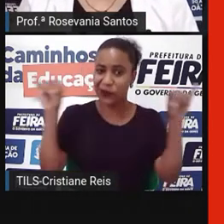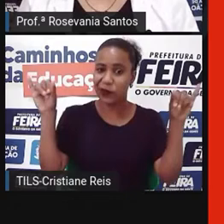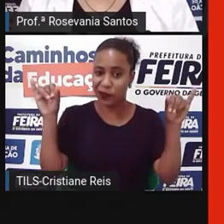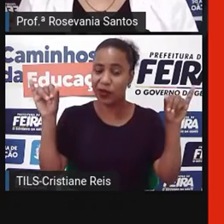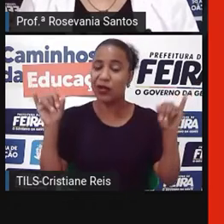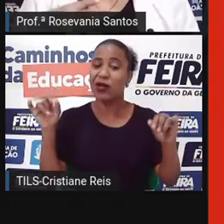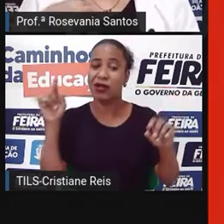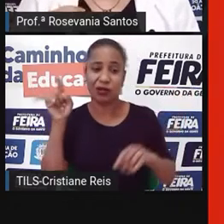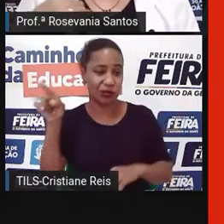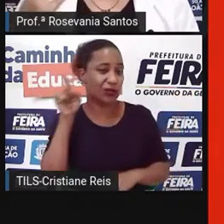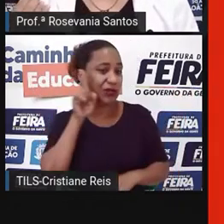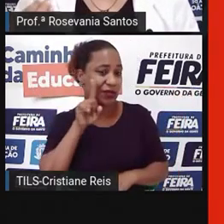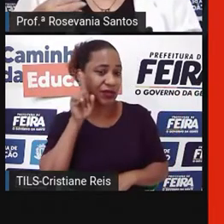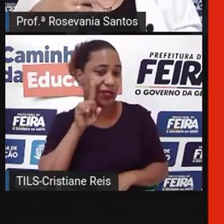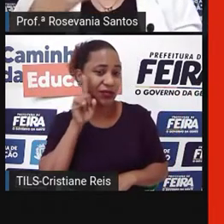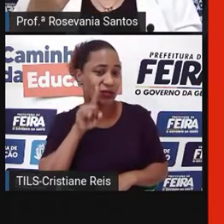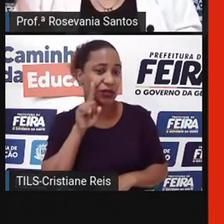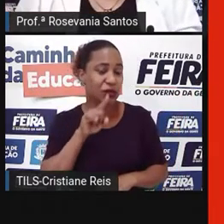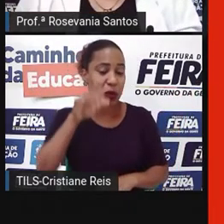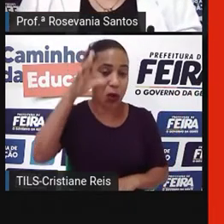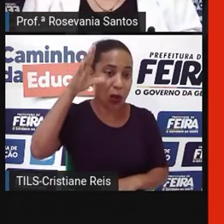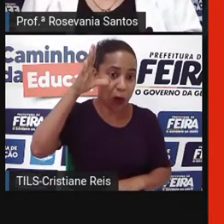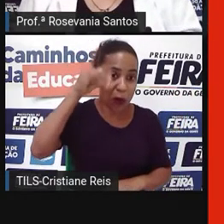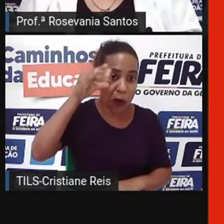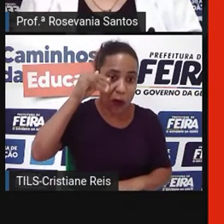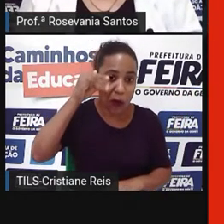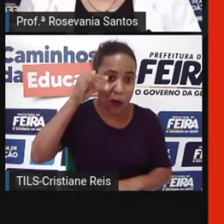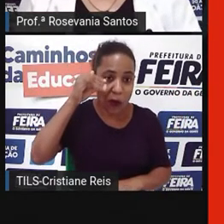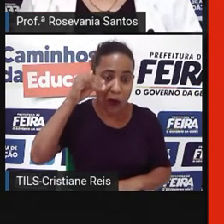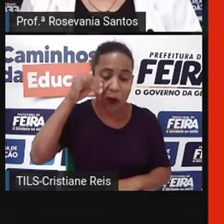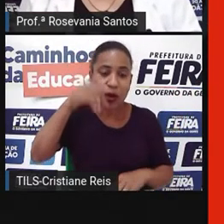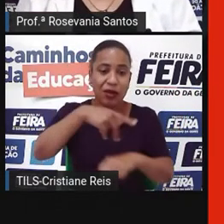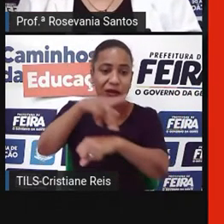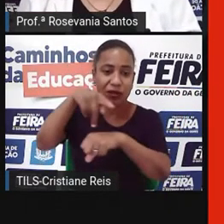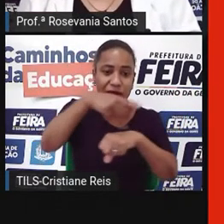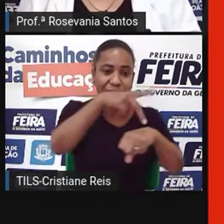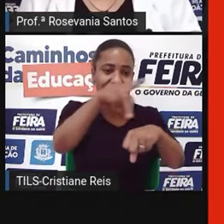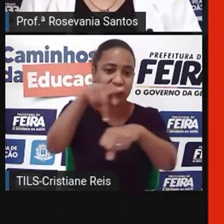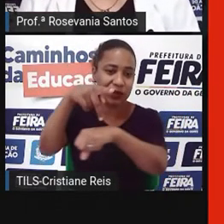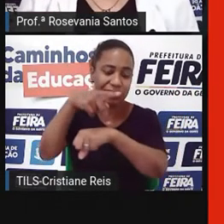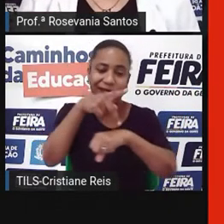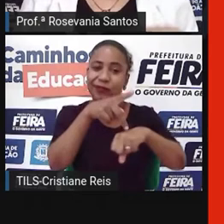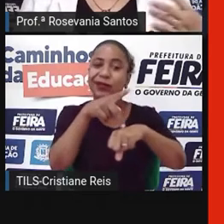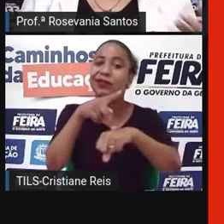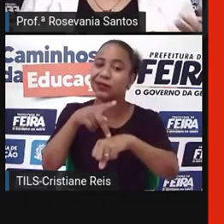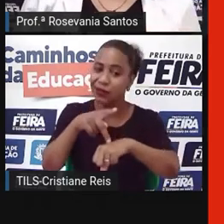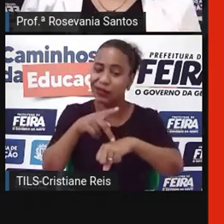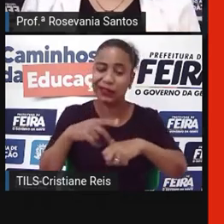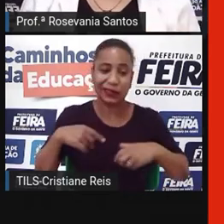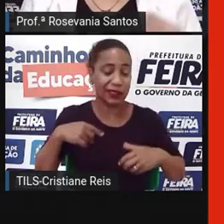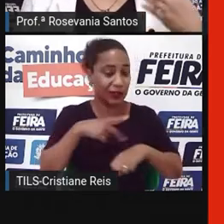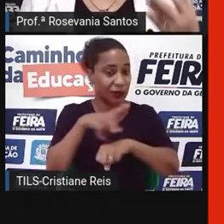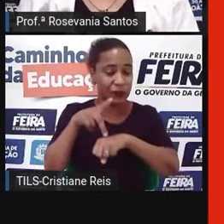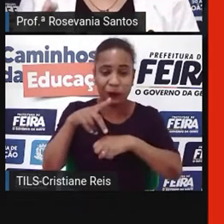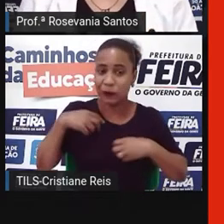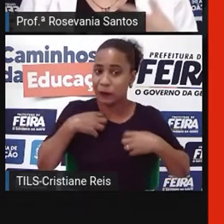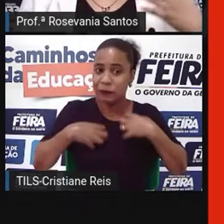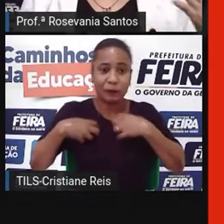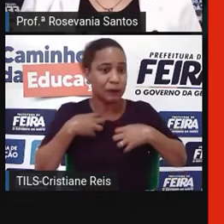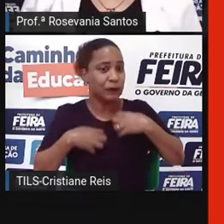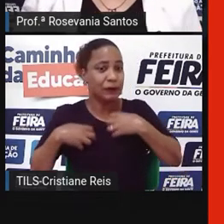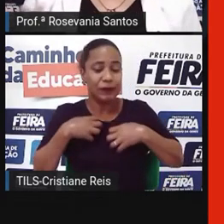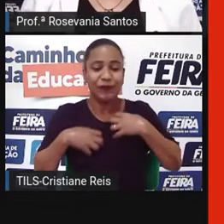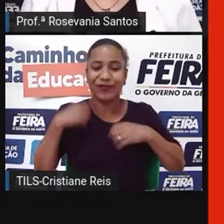Unidos tinham acesso aos e-mails dos grandes chefes de Estado, e isso daí gerou um desconforto muito grande. Então essa questão